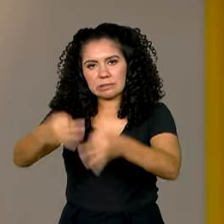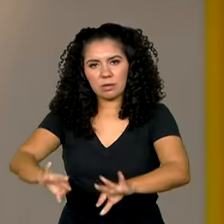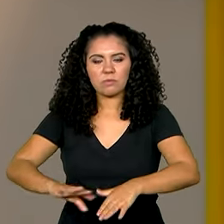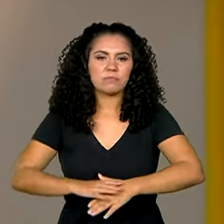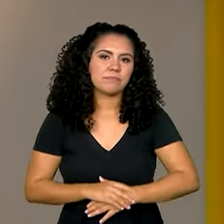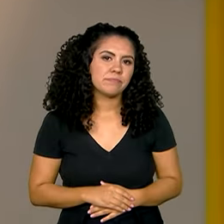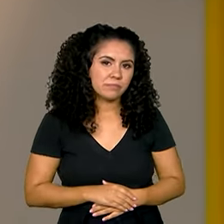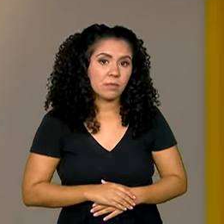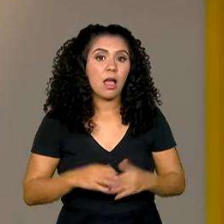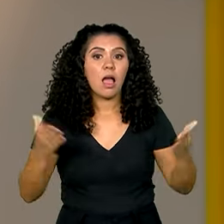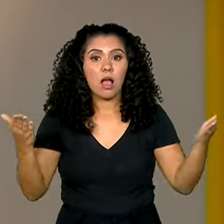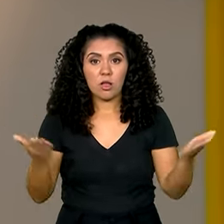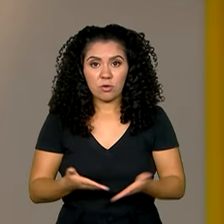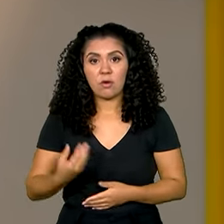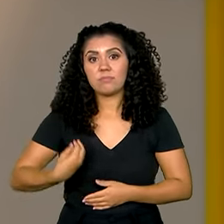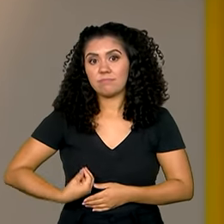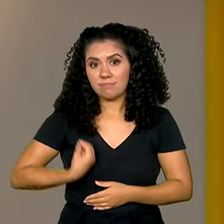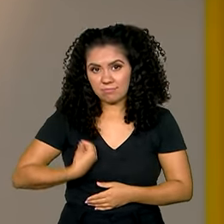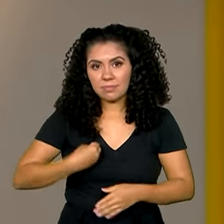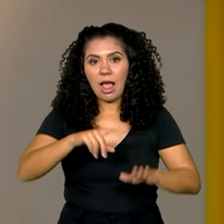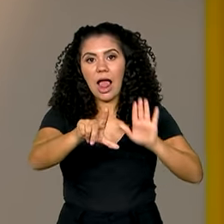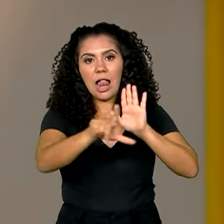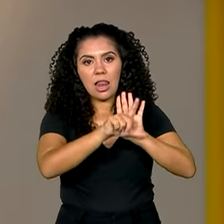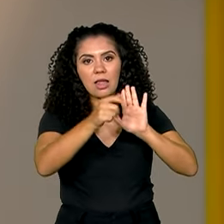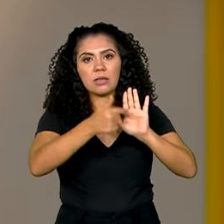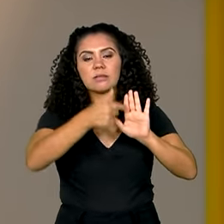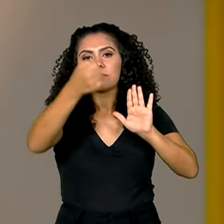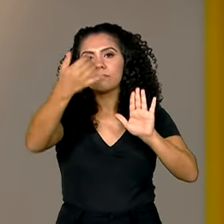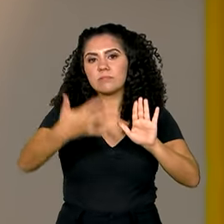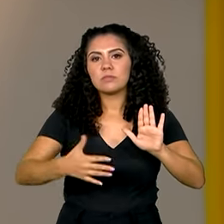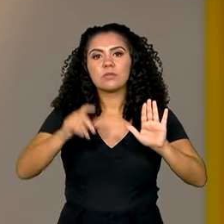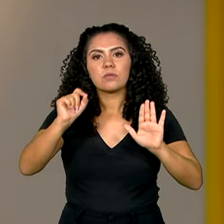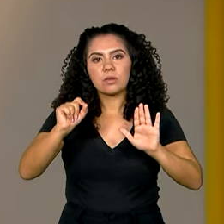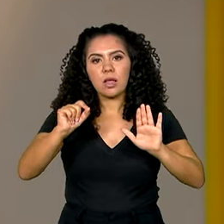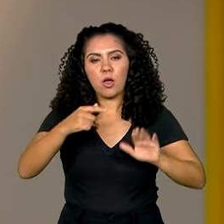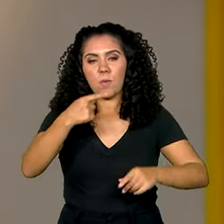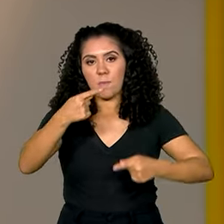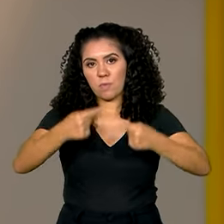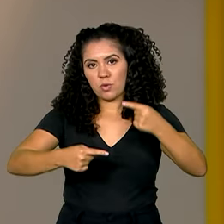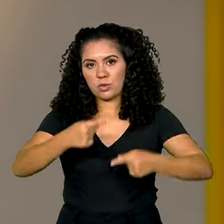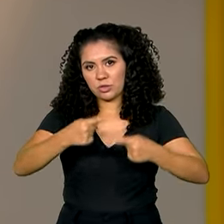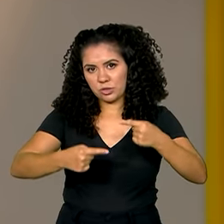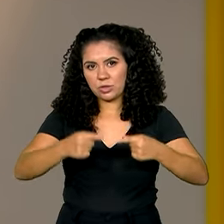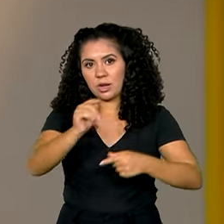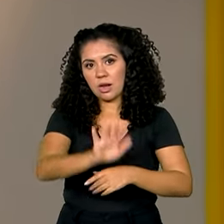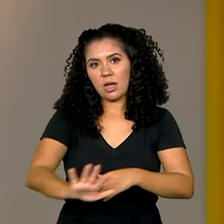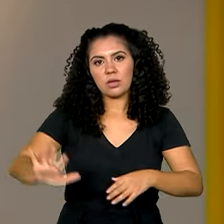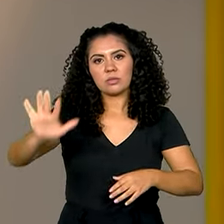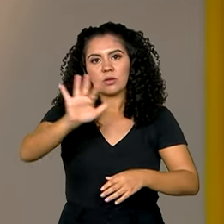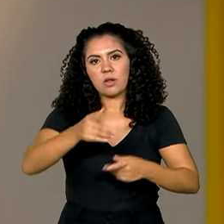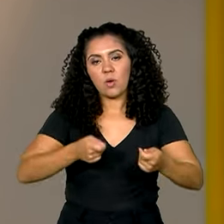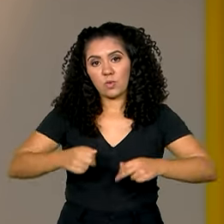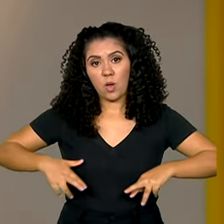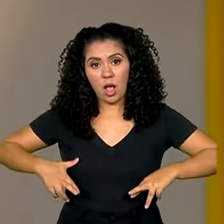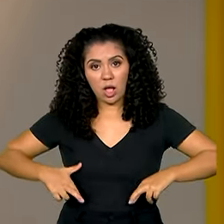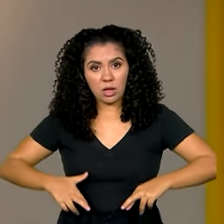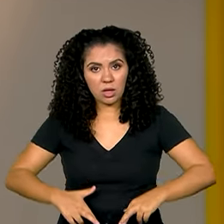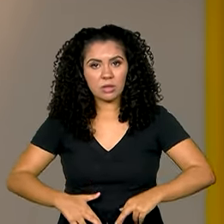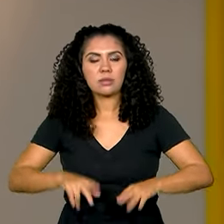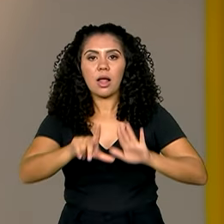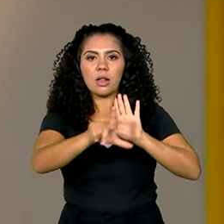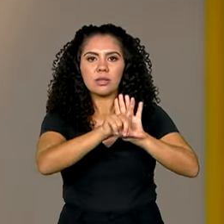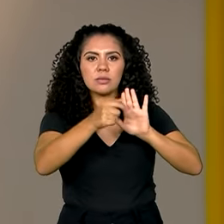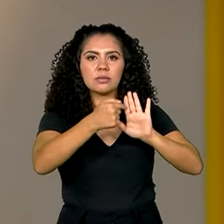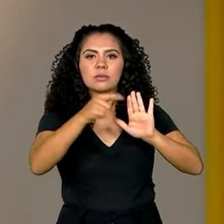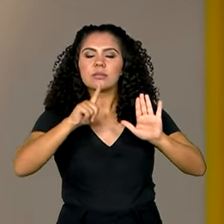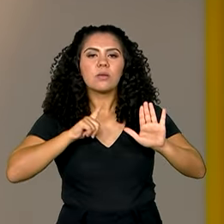Entrou em vigor a lei que estabelece a Política Nacional de Controle do Câncer. A legislação prevê a criação de um sistema de